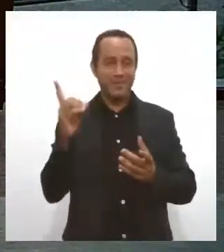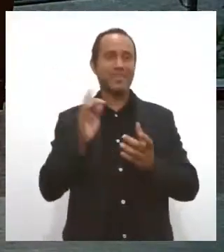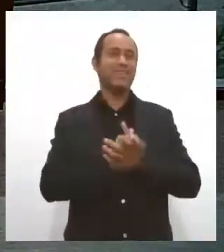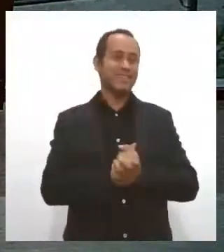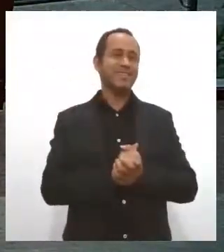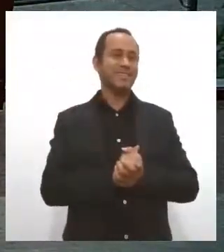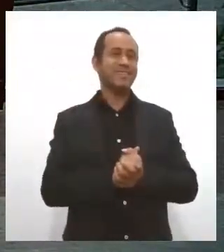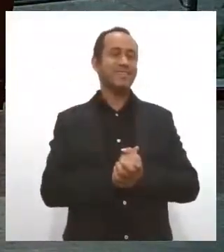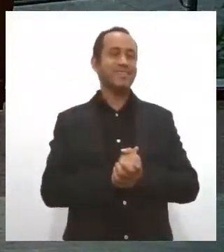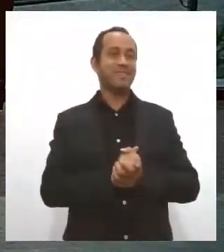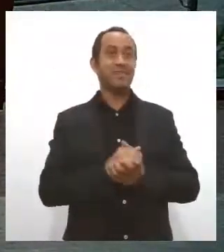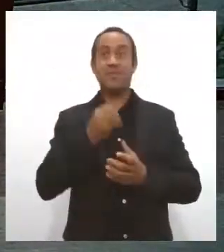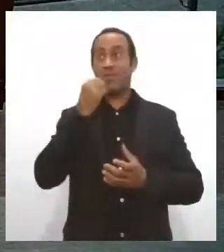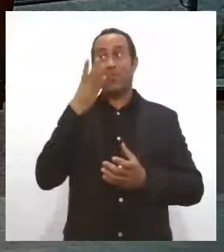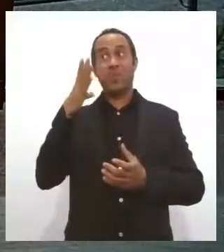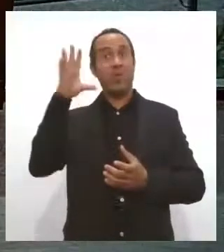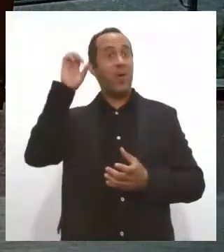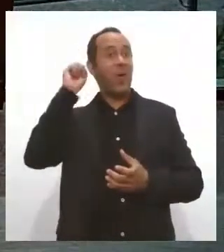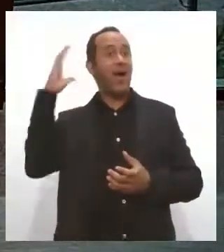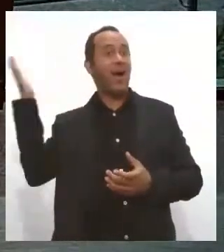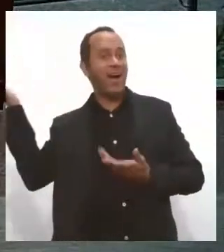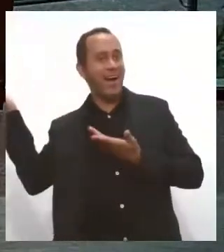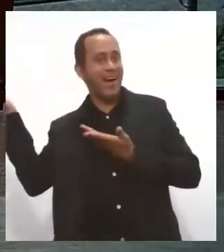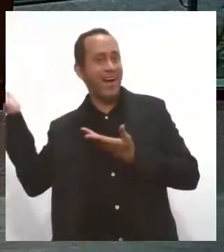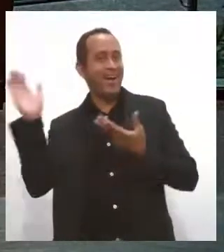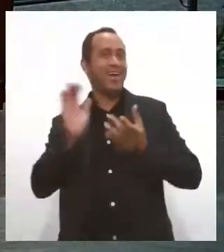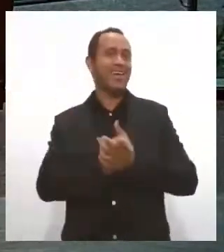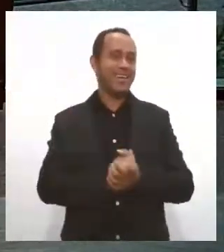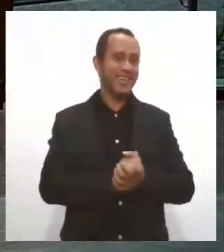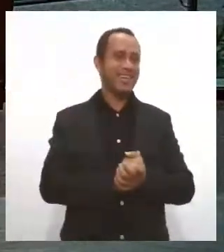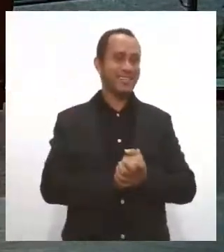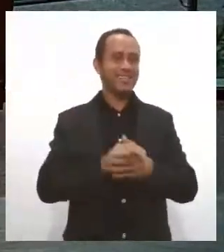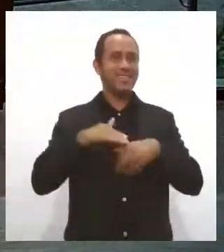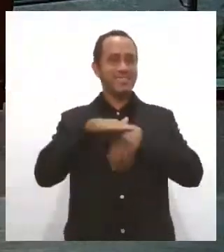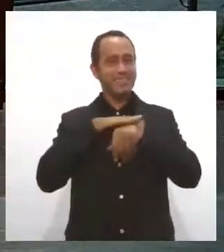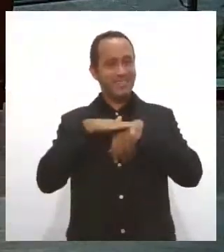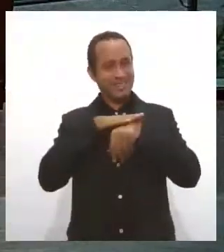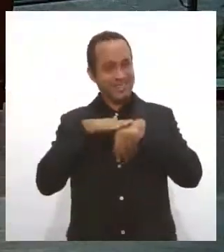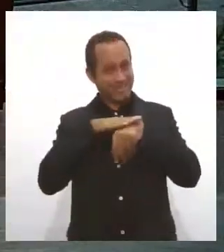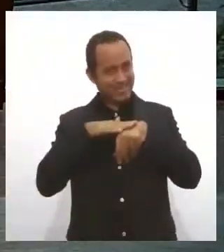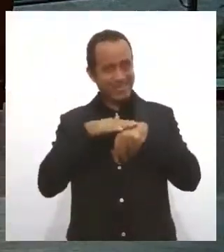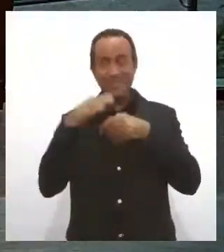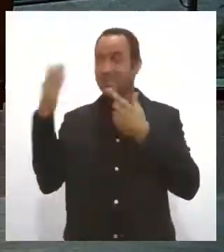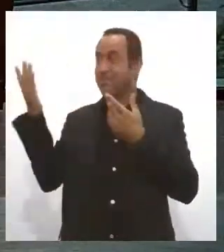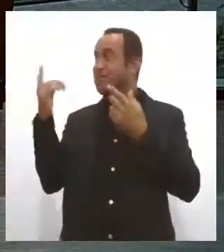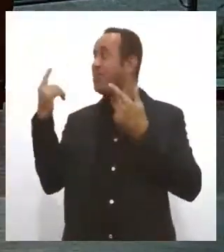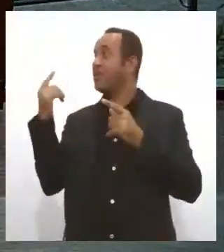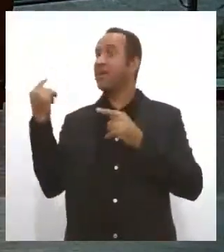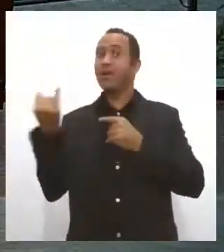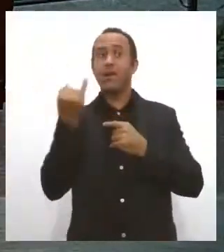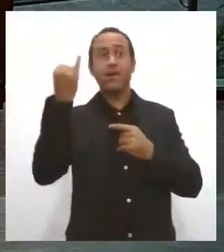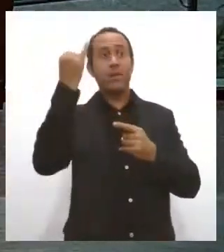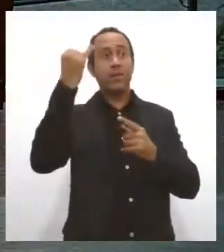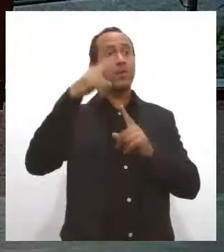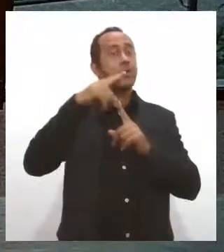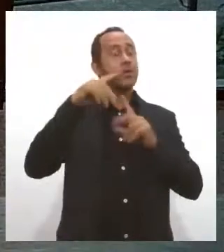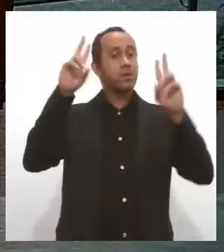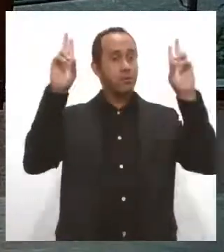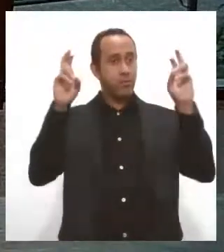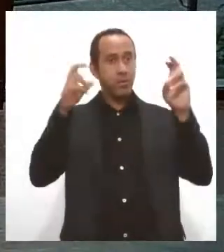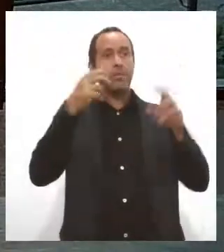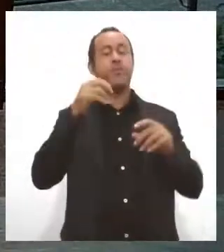O áudio está ótimo. Então, vamos conversar um pouquinho sobre esse assunto que é importante. Pais,